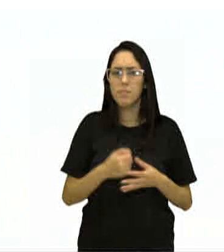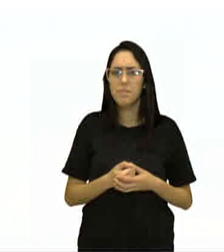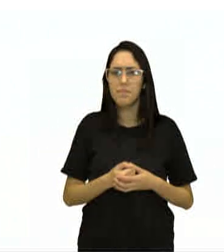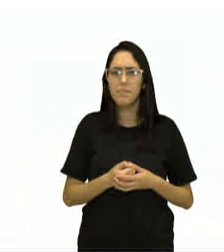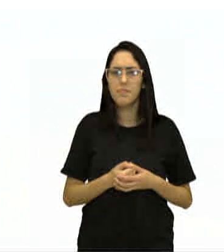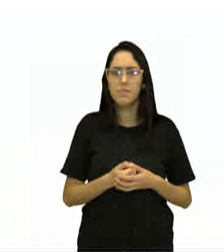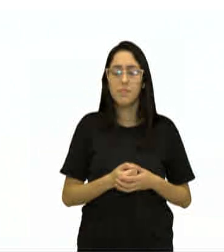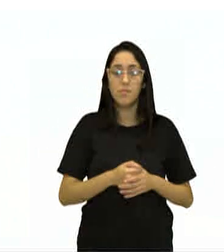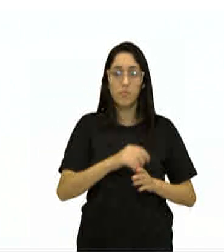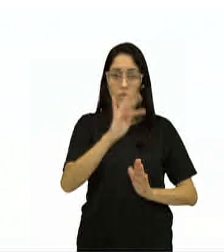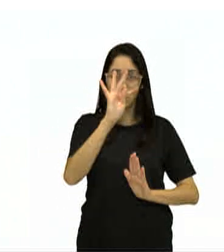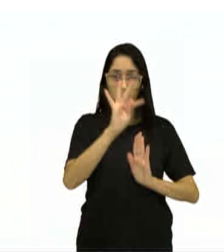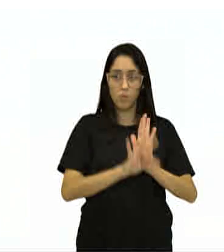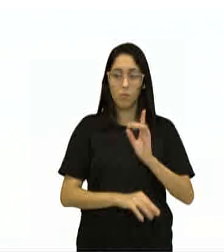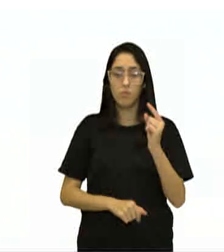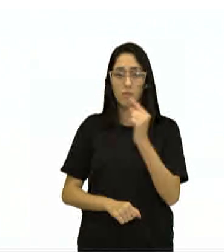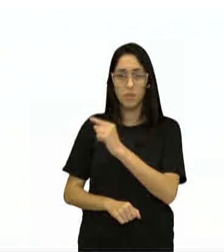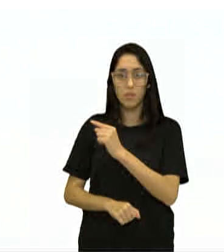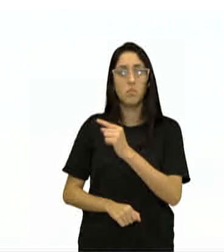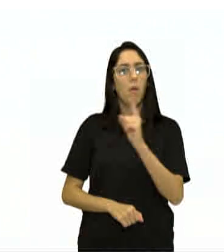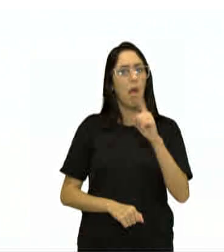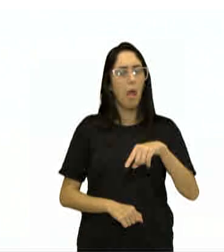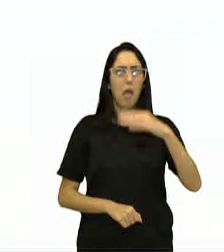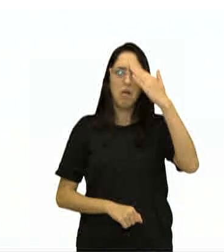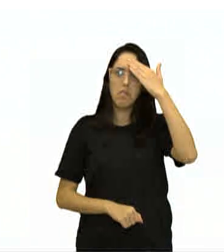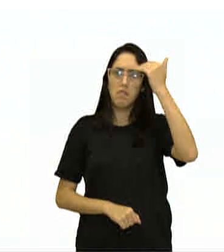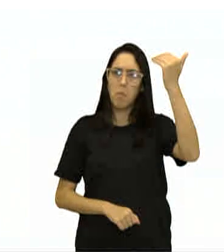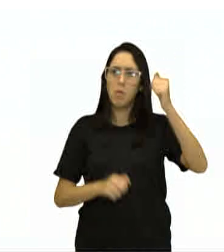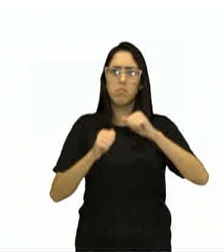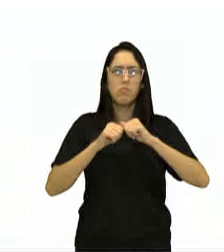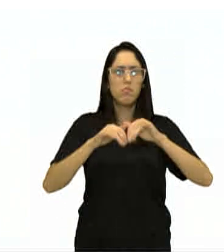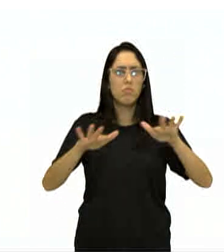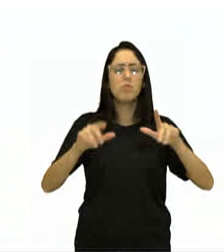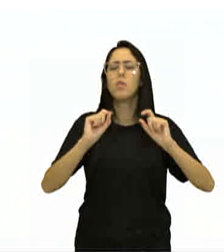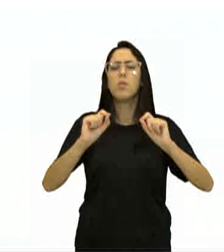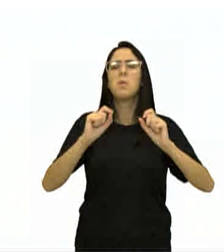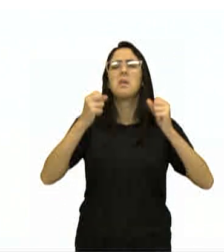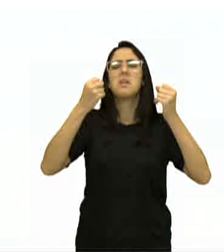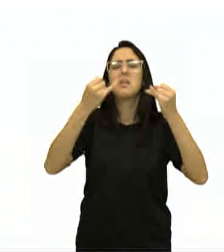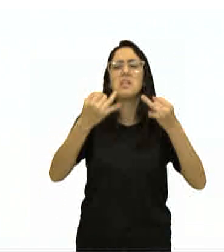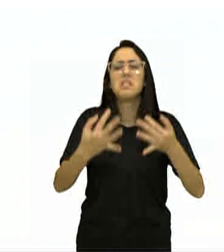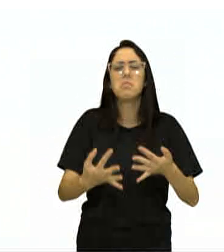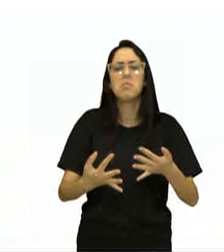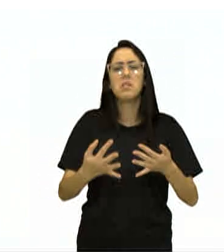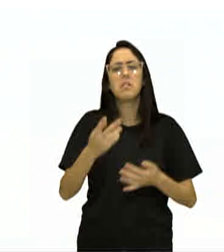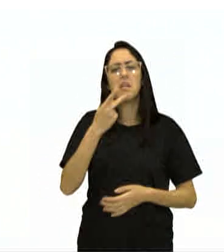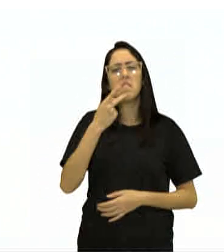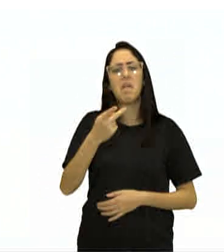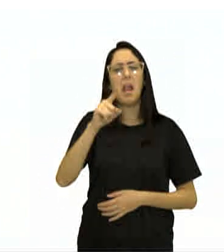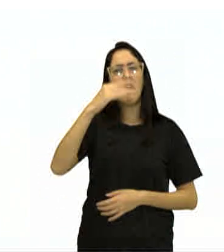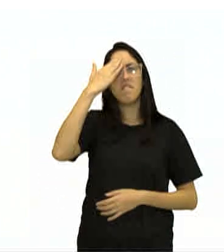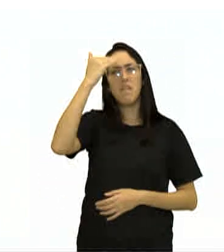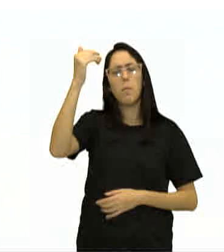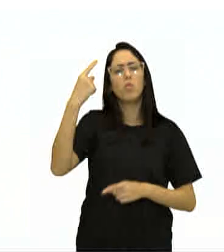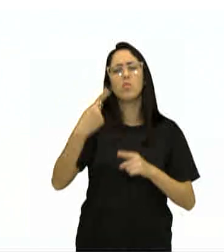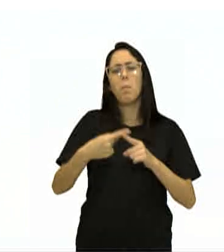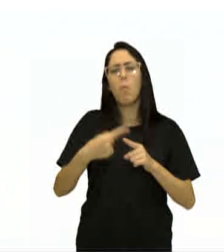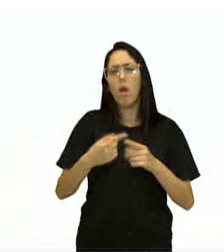o texto, o jogo é um sucesso. Qual o argumento que é usado para defender essa ideia?